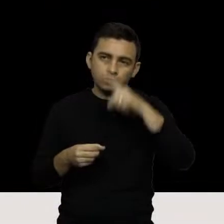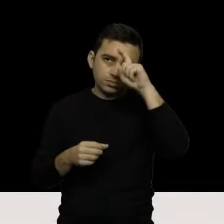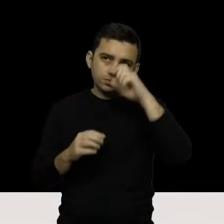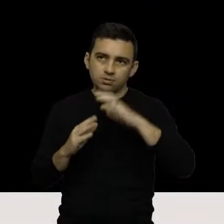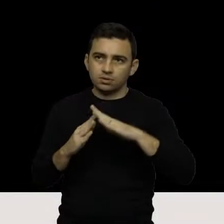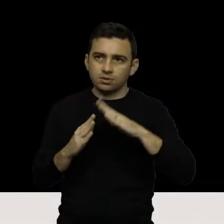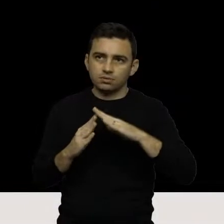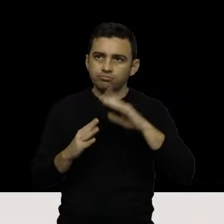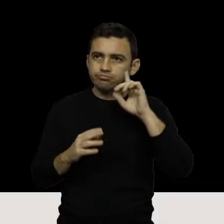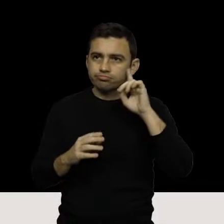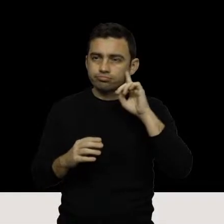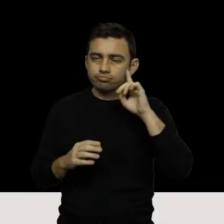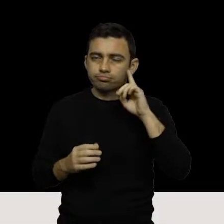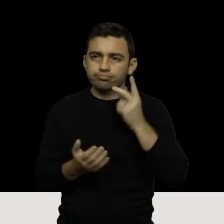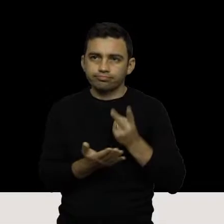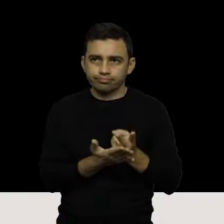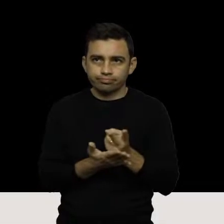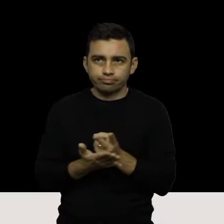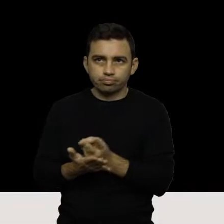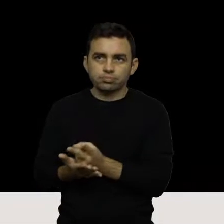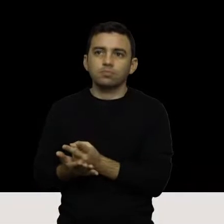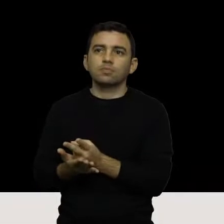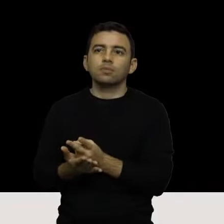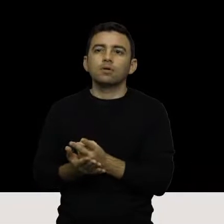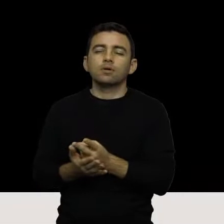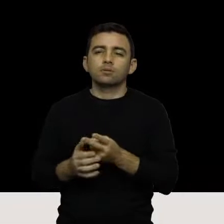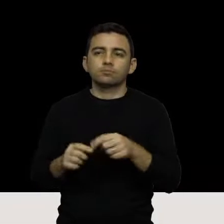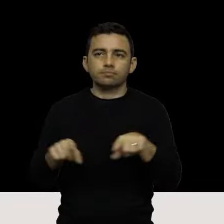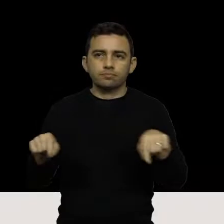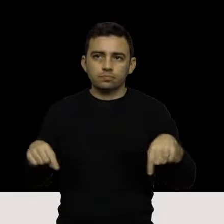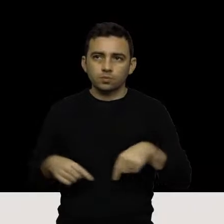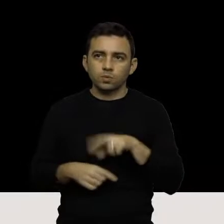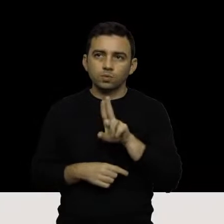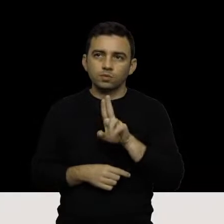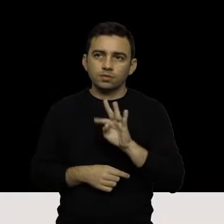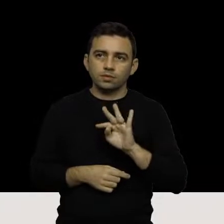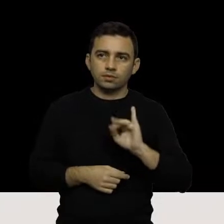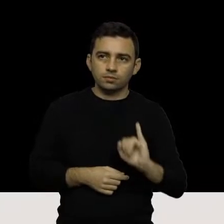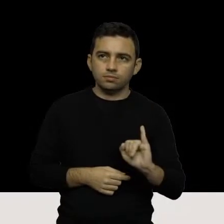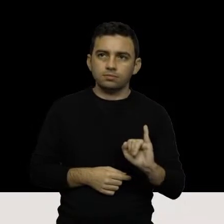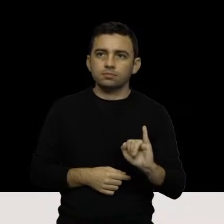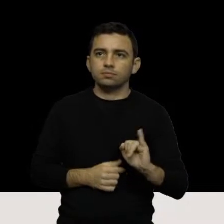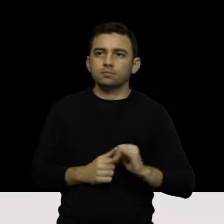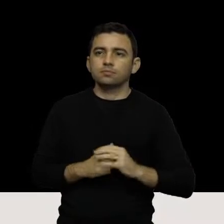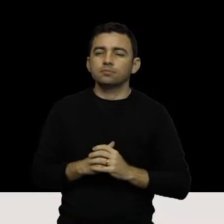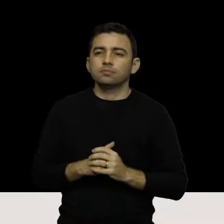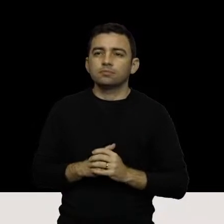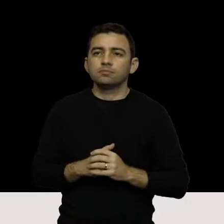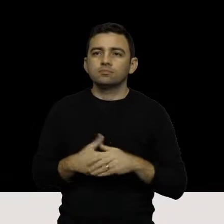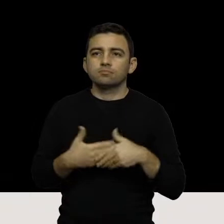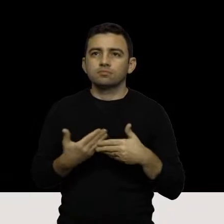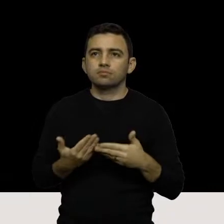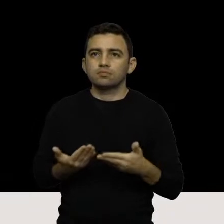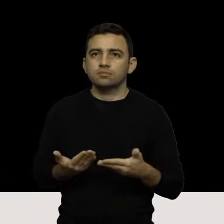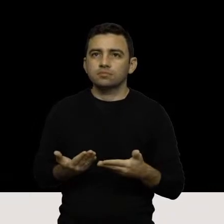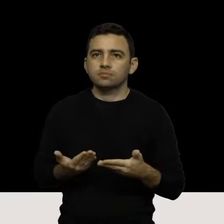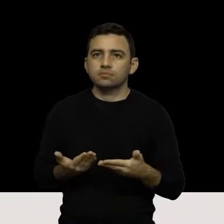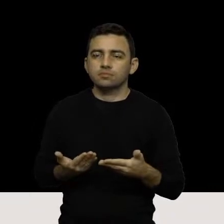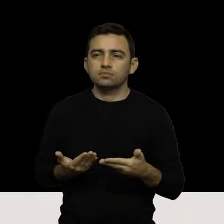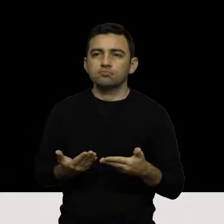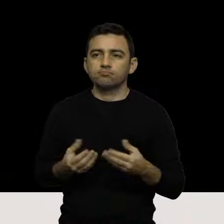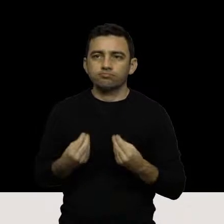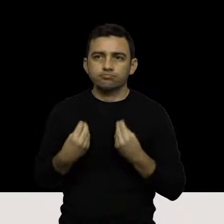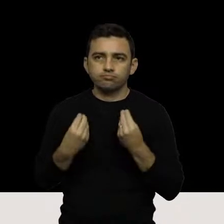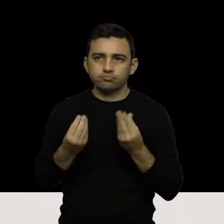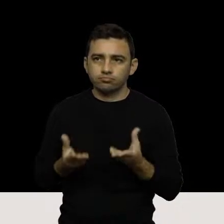deleitos de unidades de terapia intensiva, UTIs disponibilizando